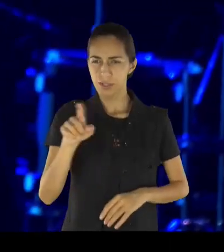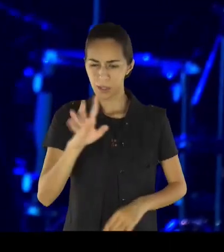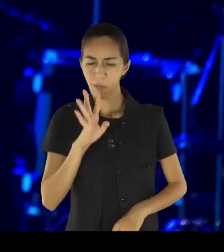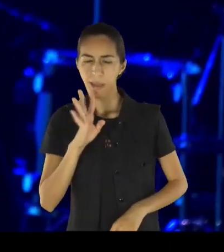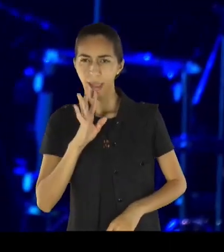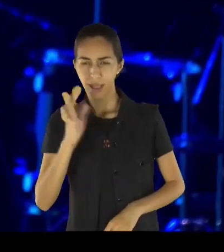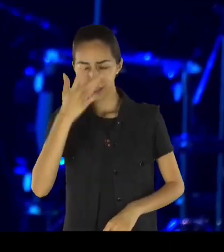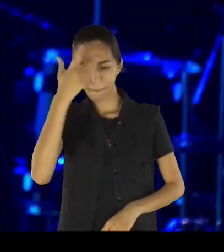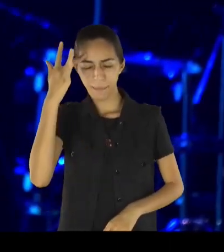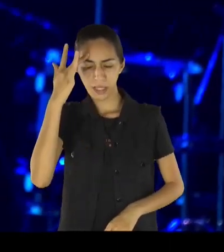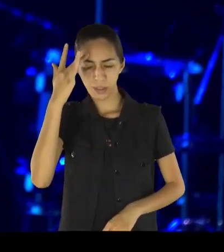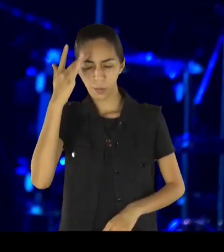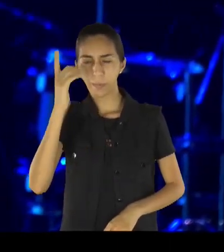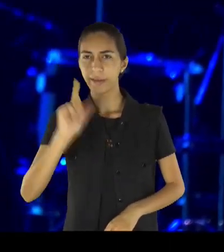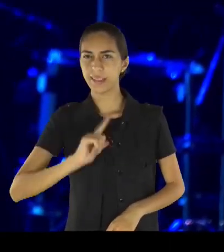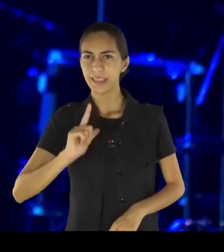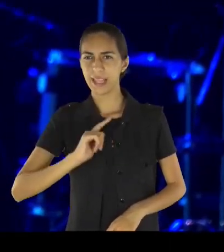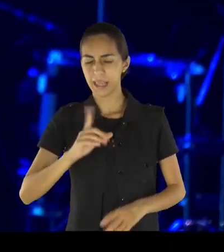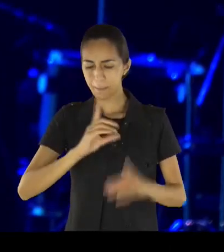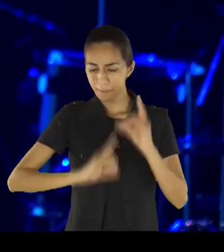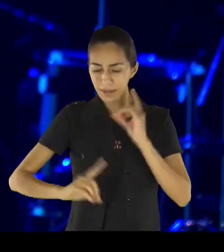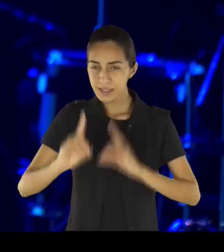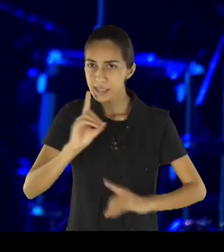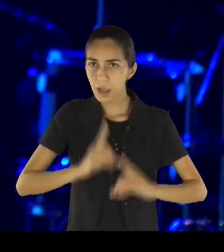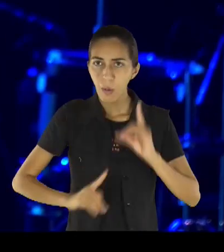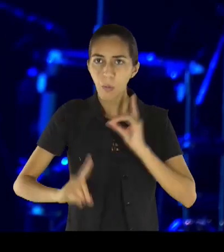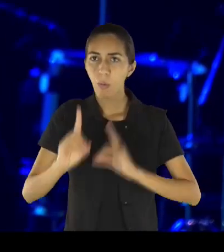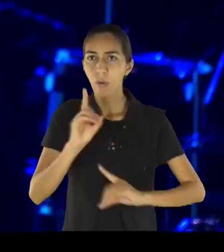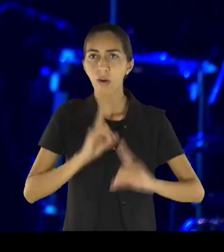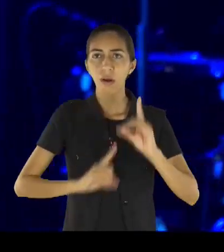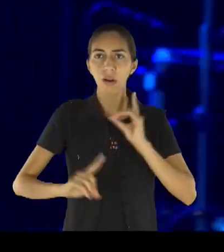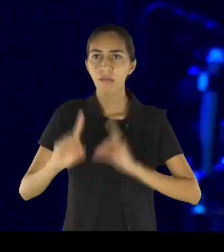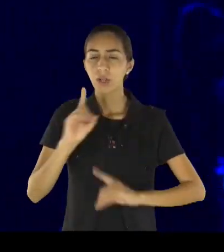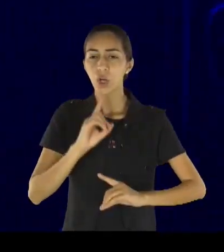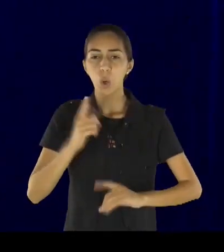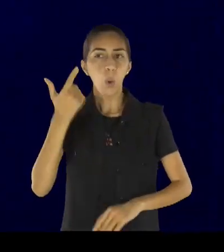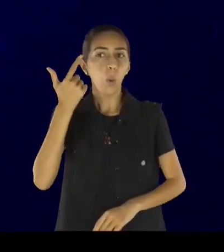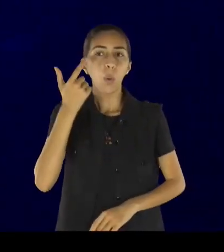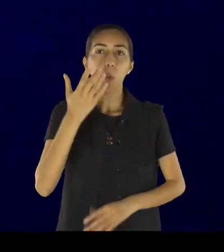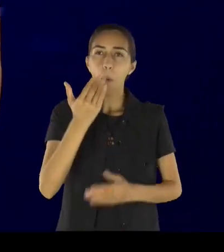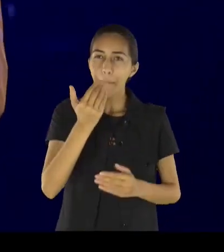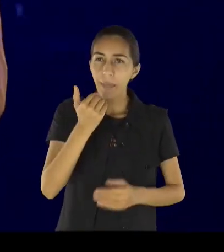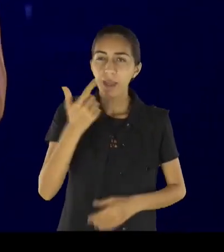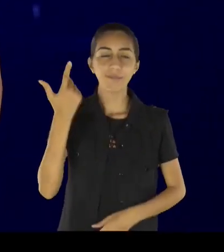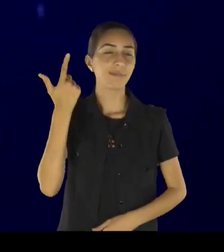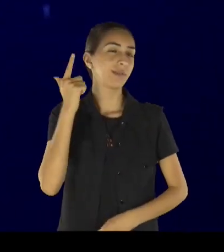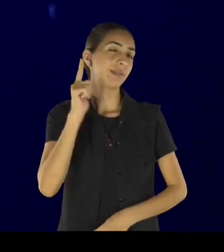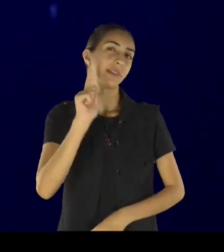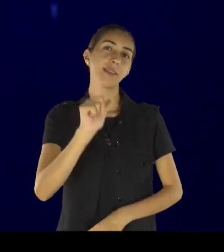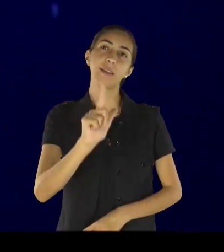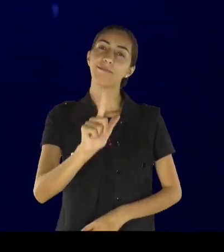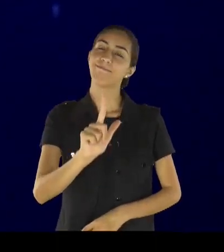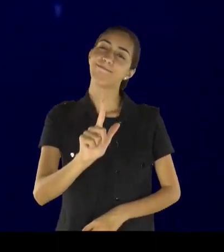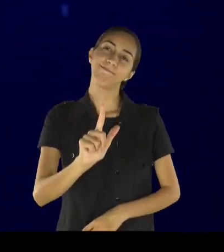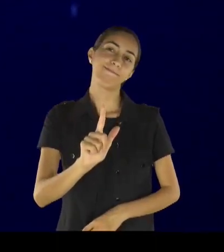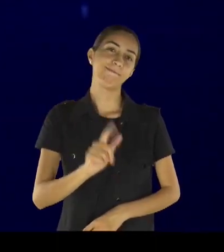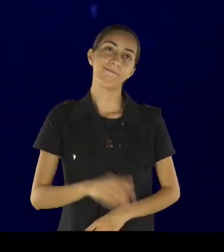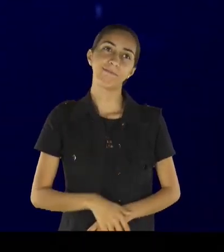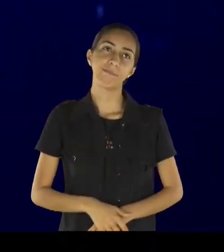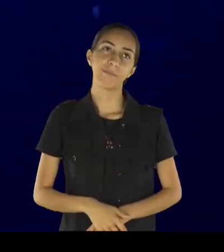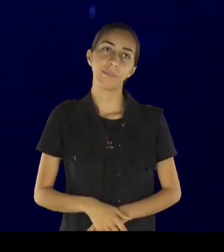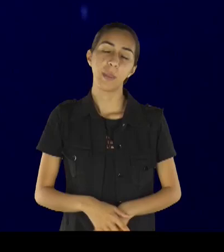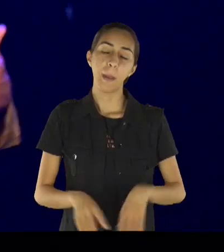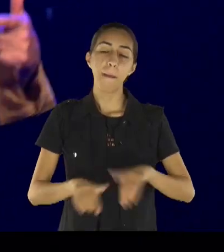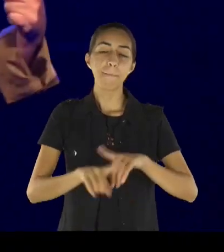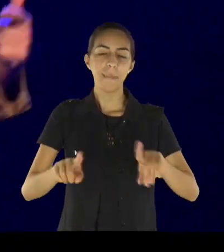desce, em domo de Jesus, vai descer, e você vai começar a se animar, e você vai começar a comer, e